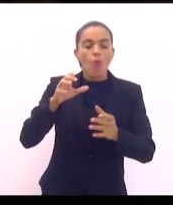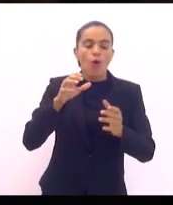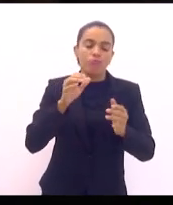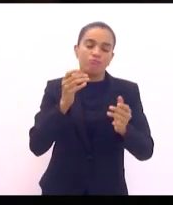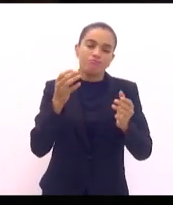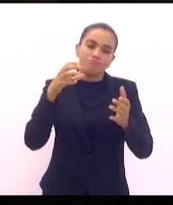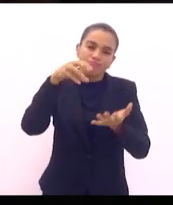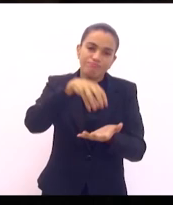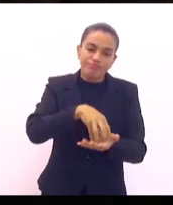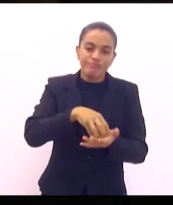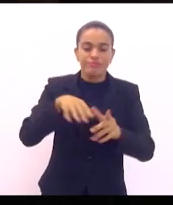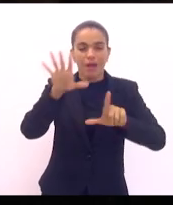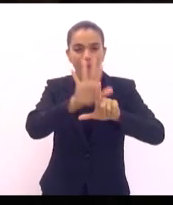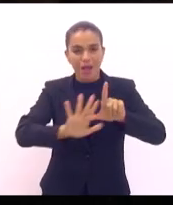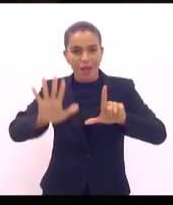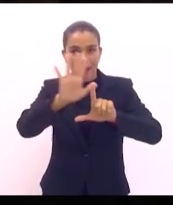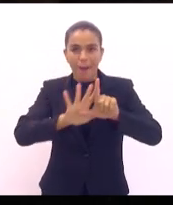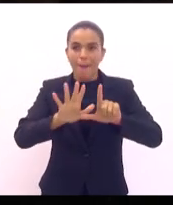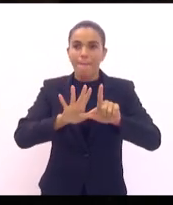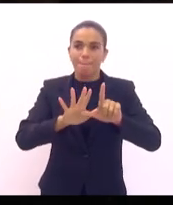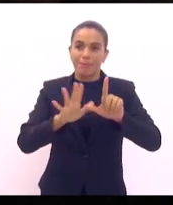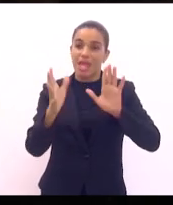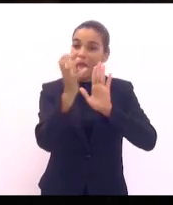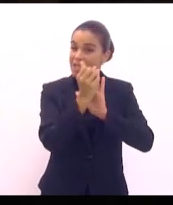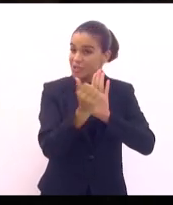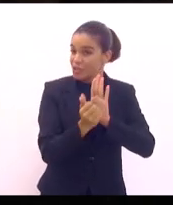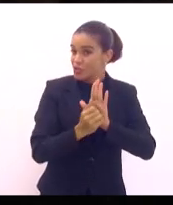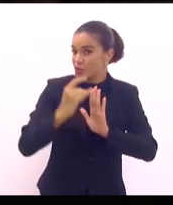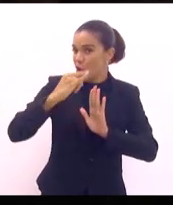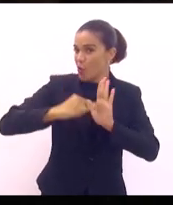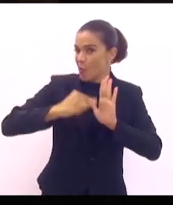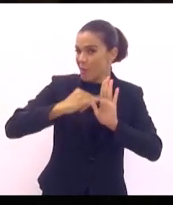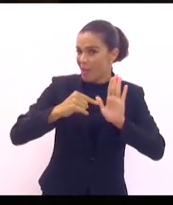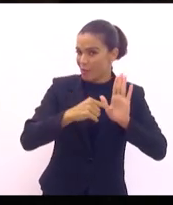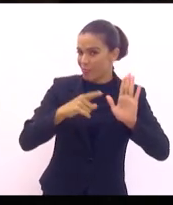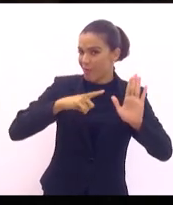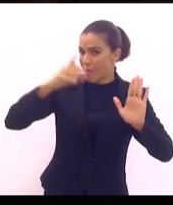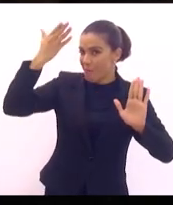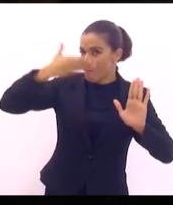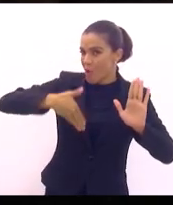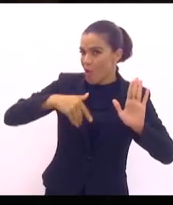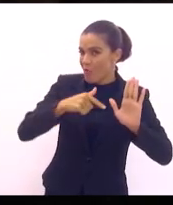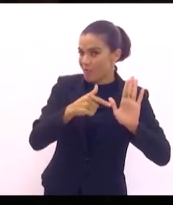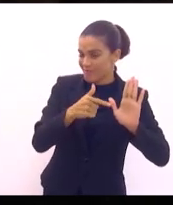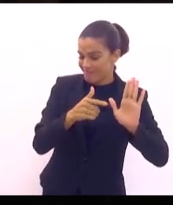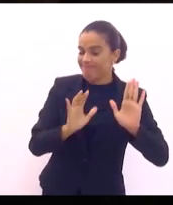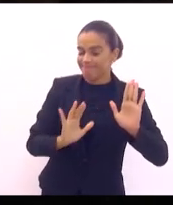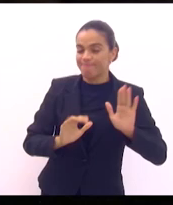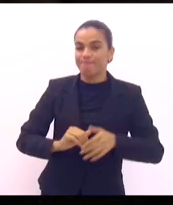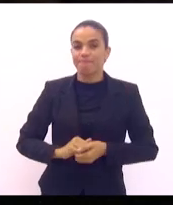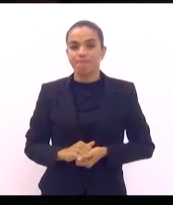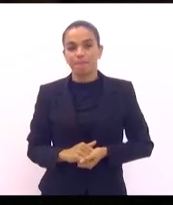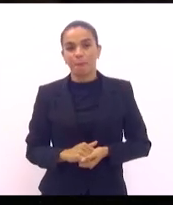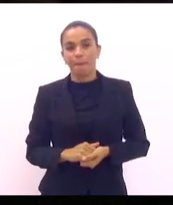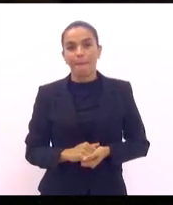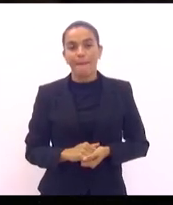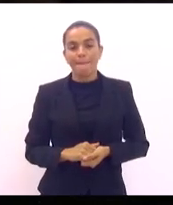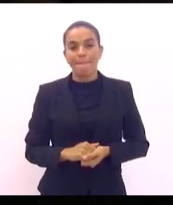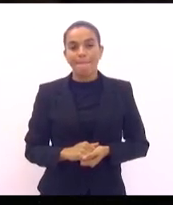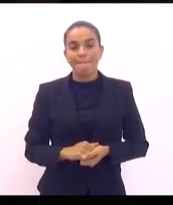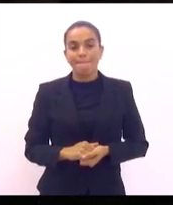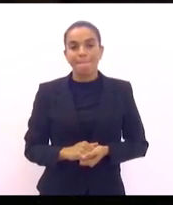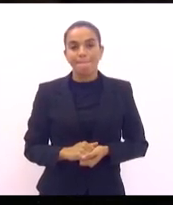registro em títulos e documentos. Depois está lá documentado. E